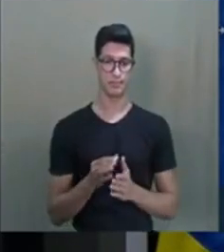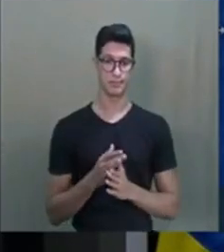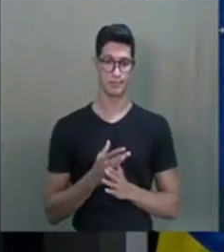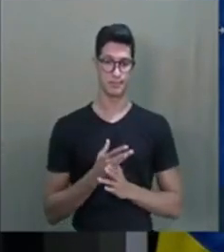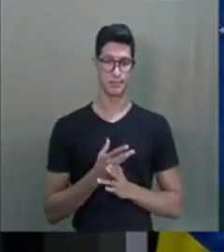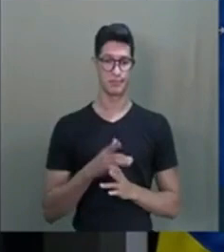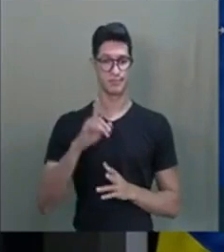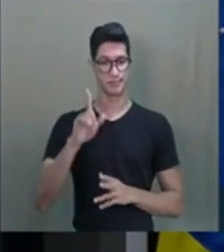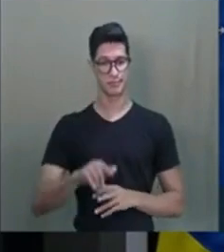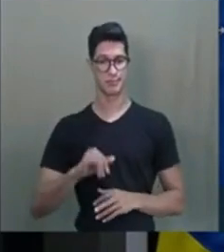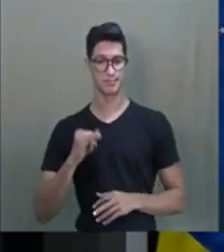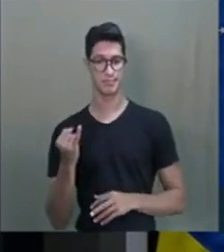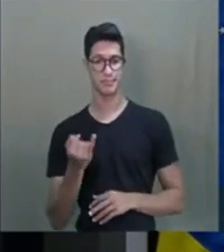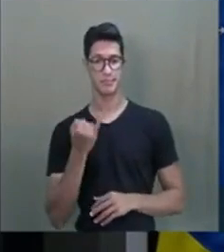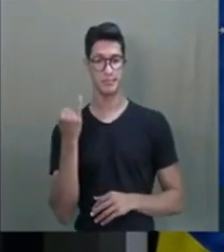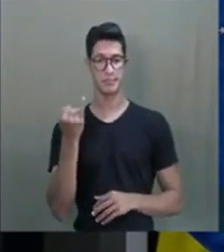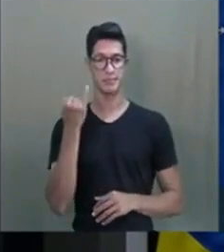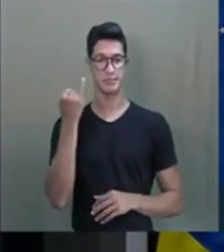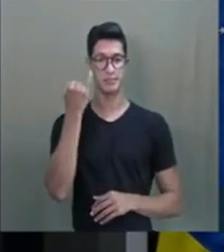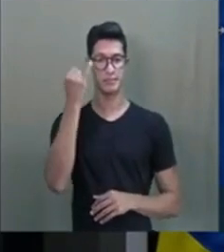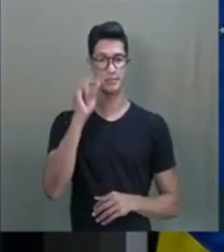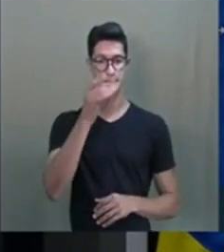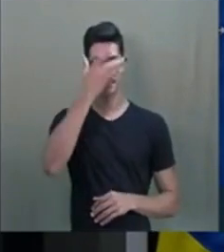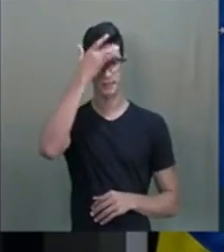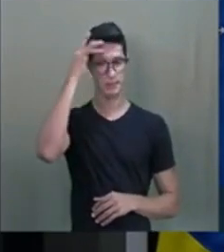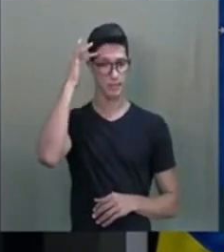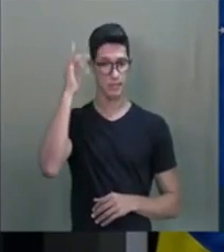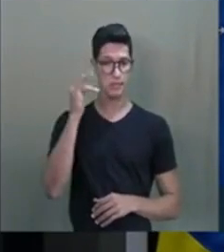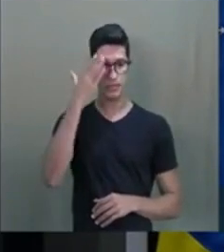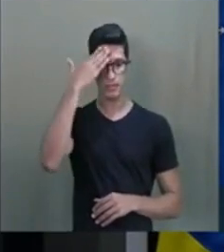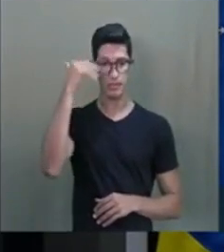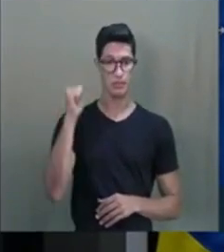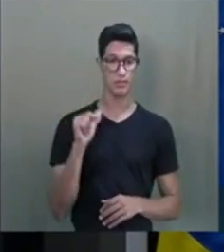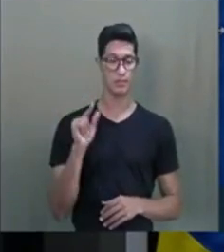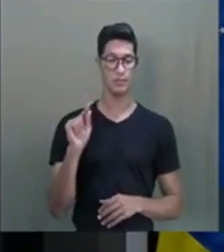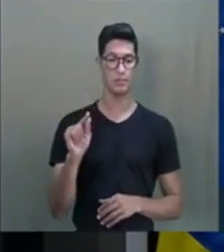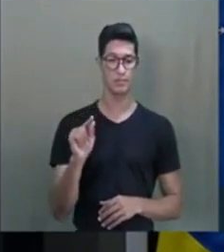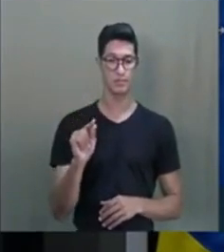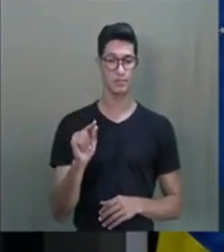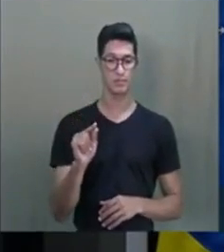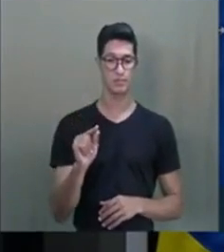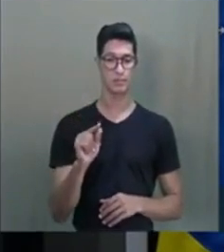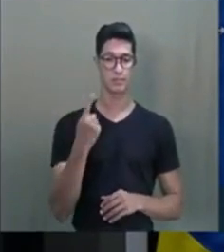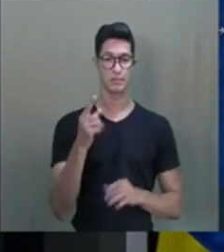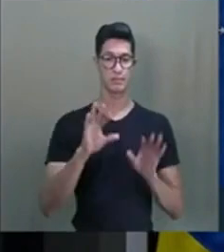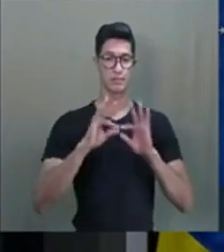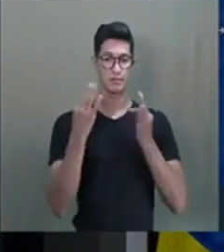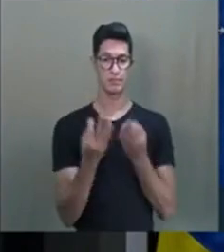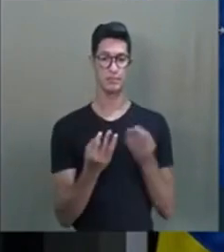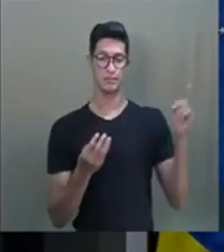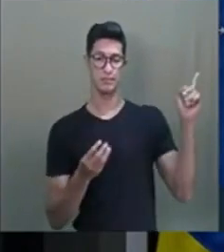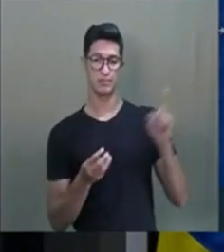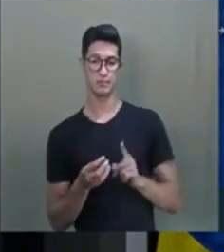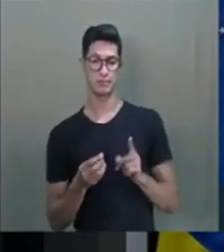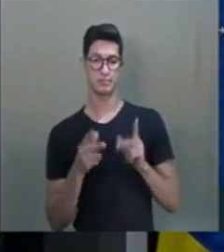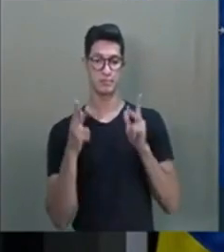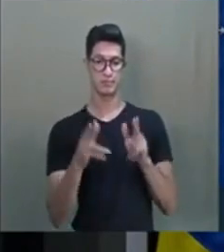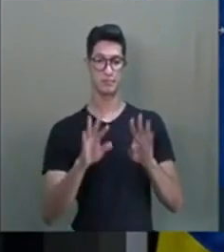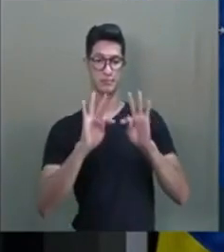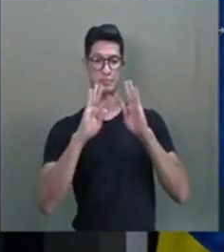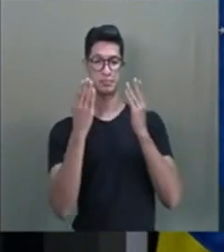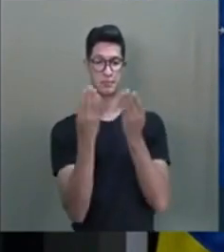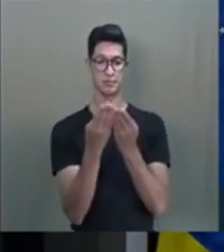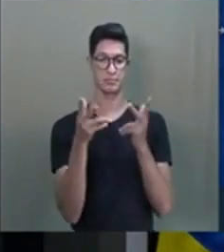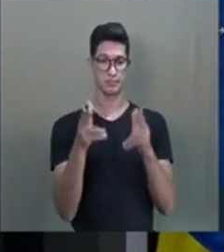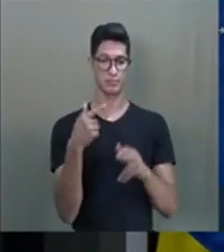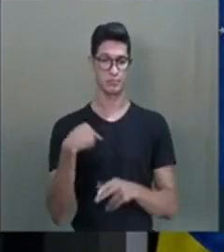É importante que as pessoas saibam que uma família veio como uma tribo, como